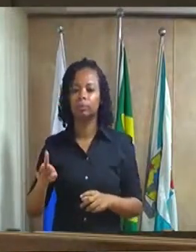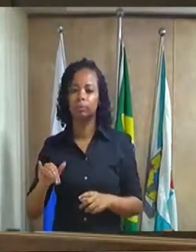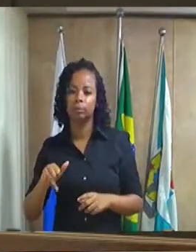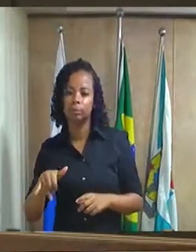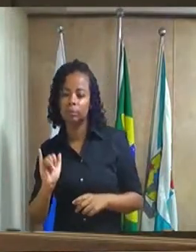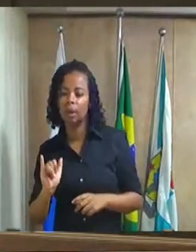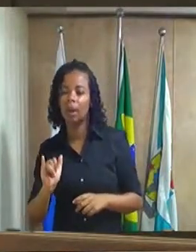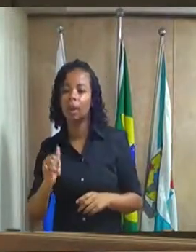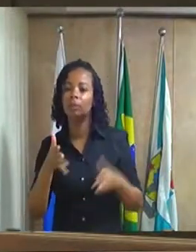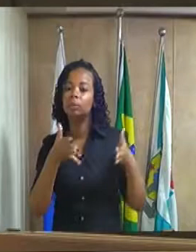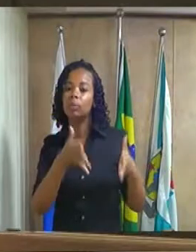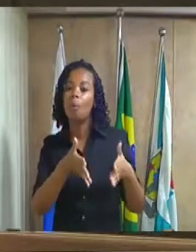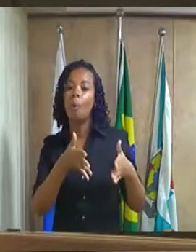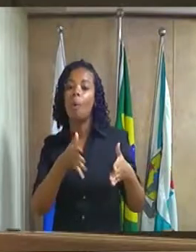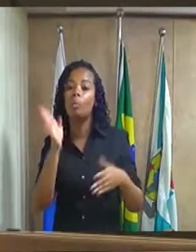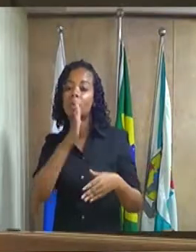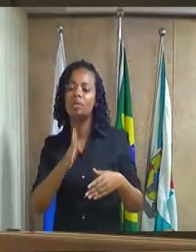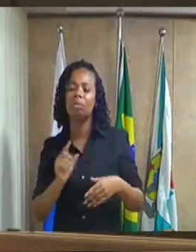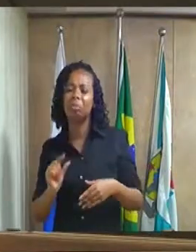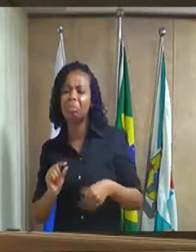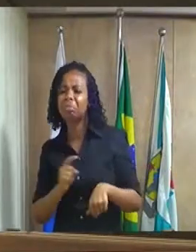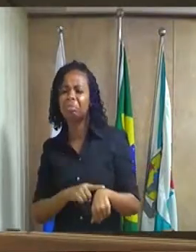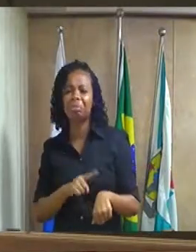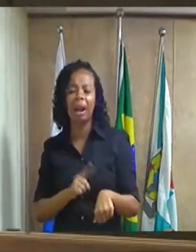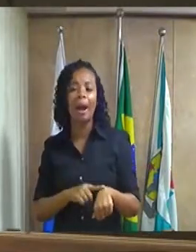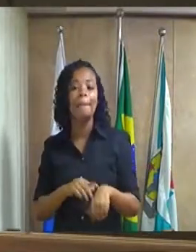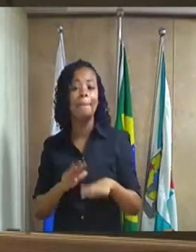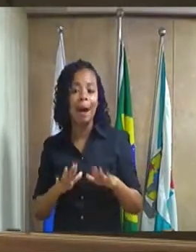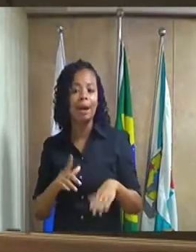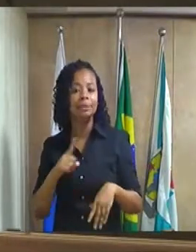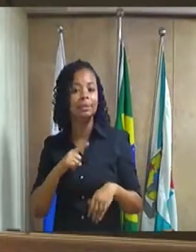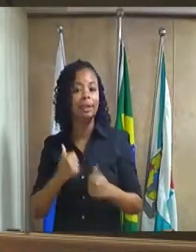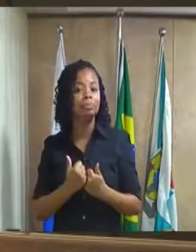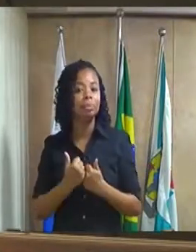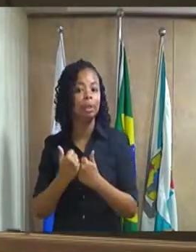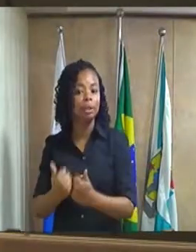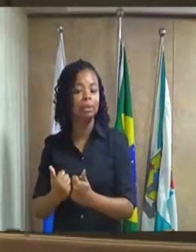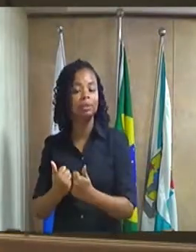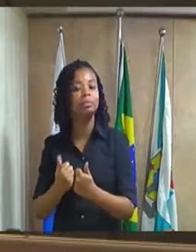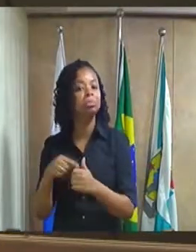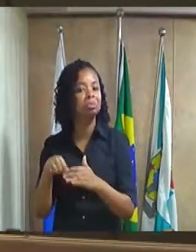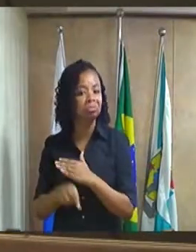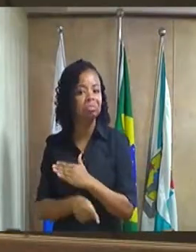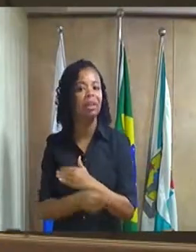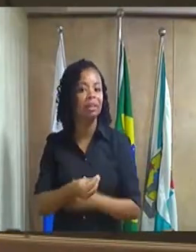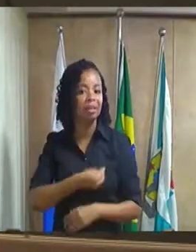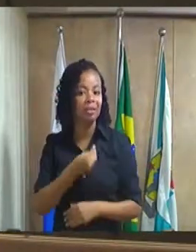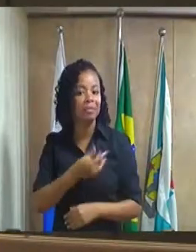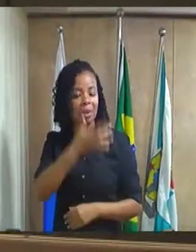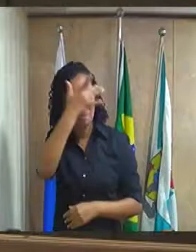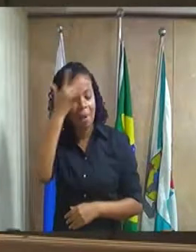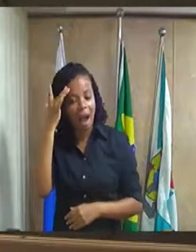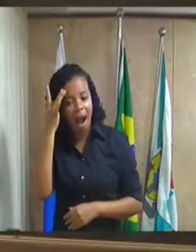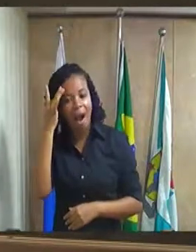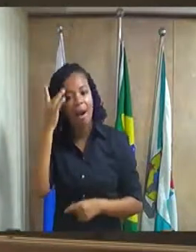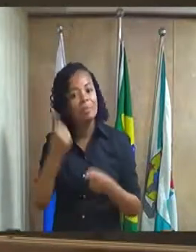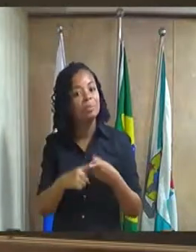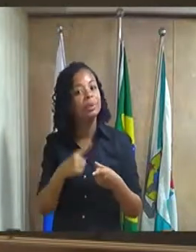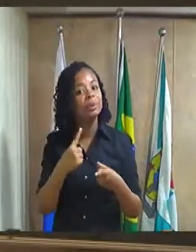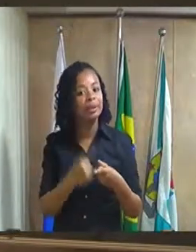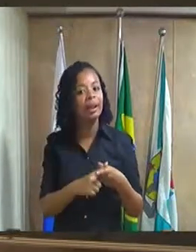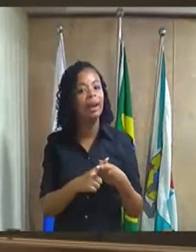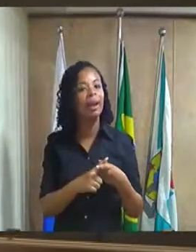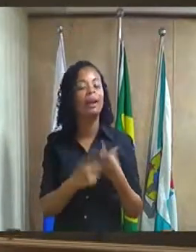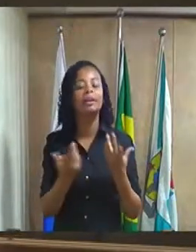mas tem contribuído muito na vida das pessoas por se tratar de uma